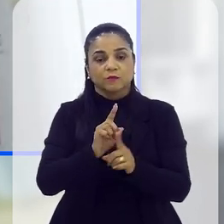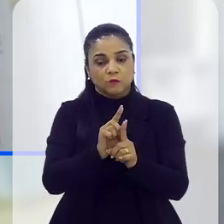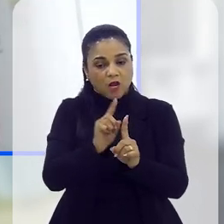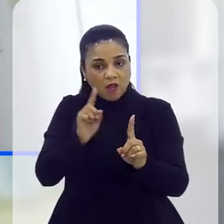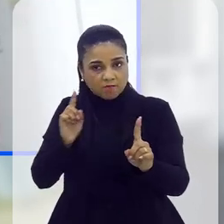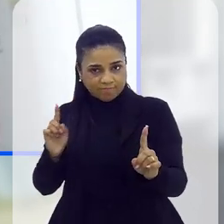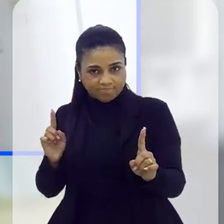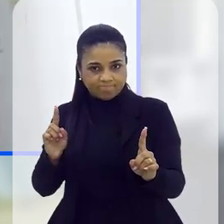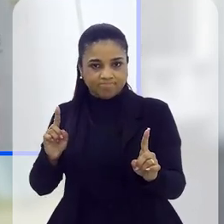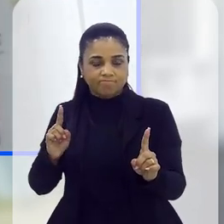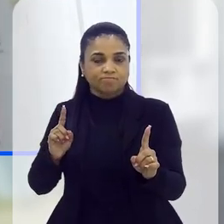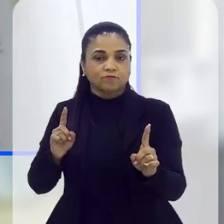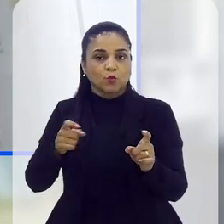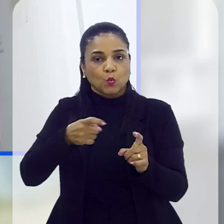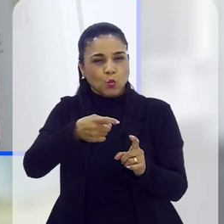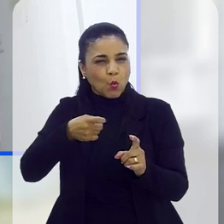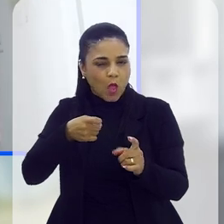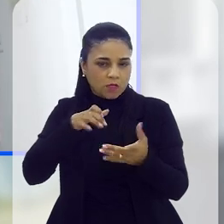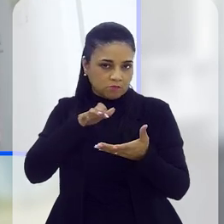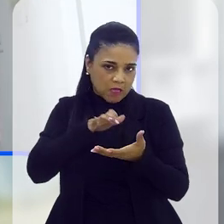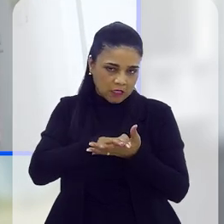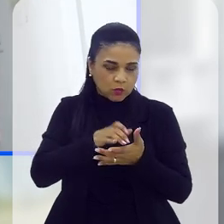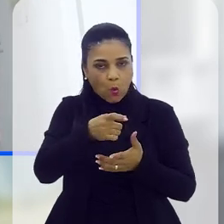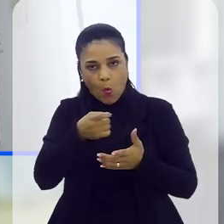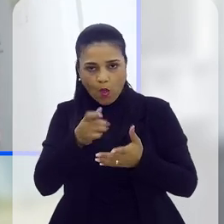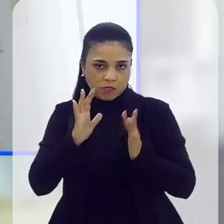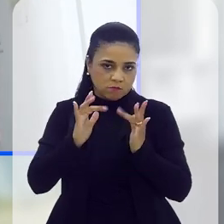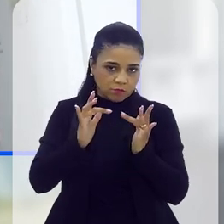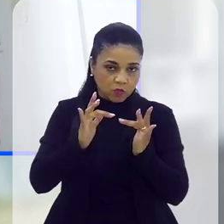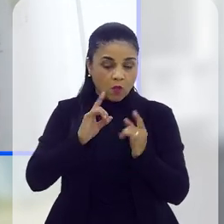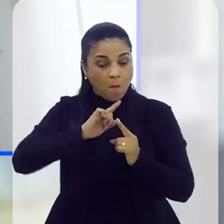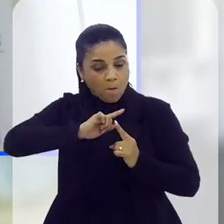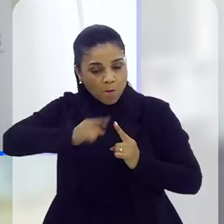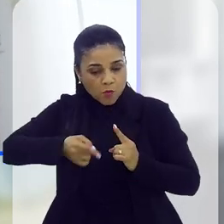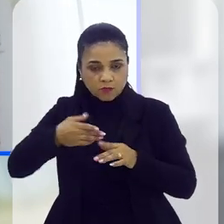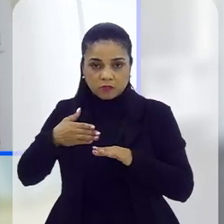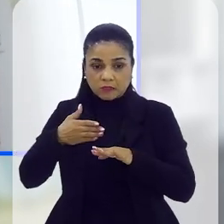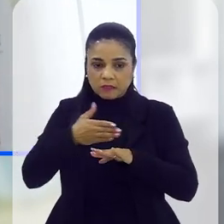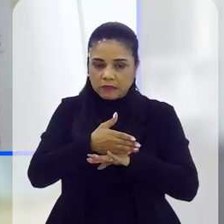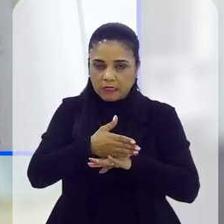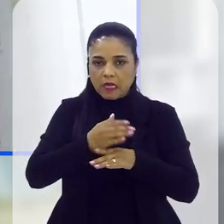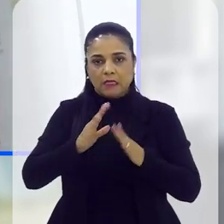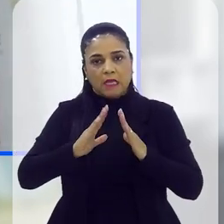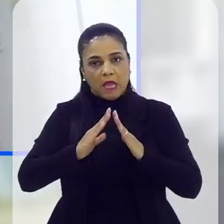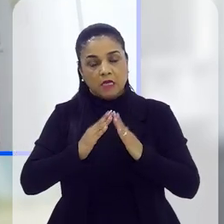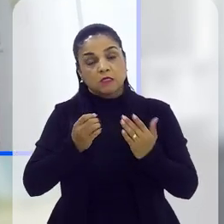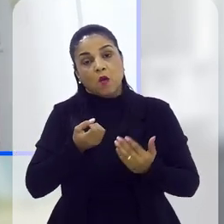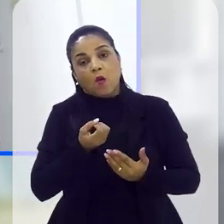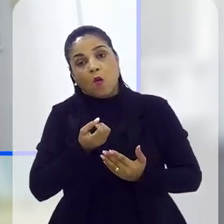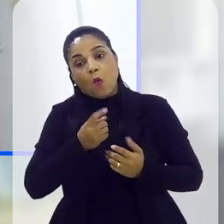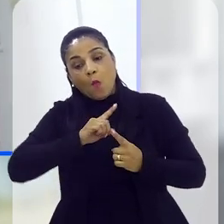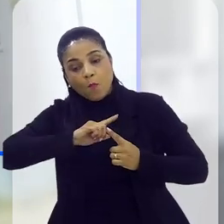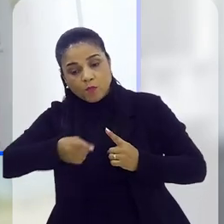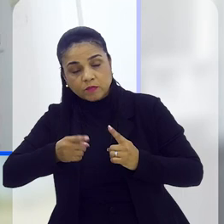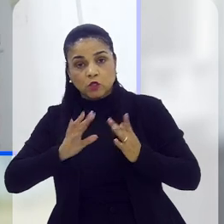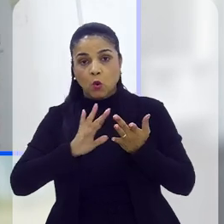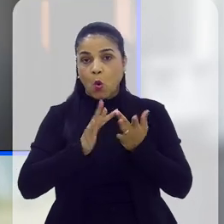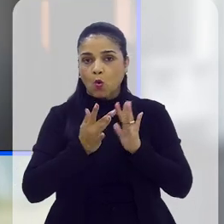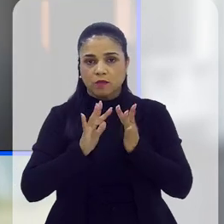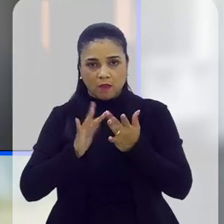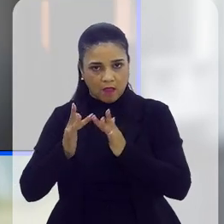afastamento desse autor, do agressor, a proibição de que ele entre em contato por qualquer meio,